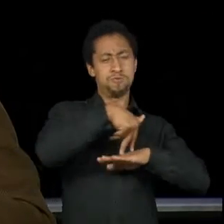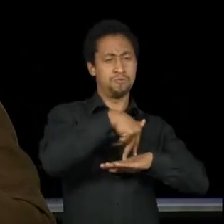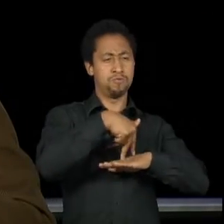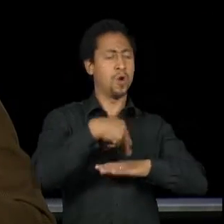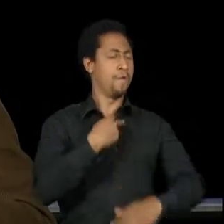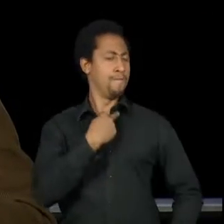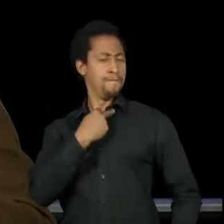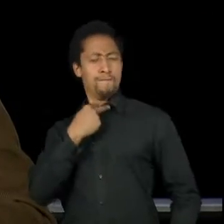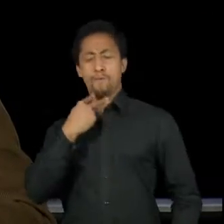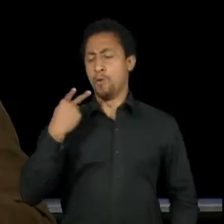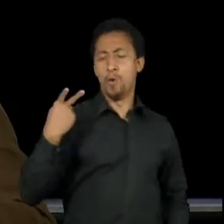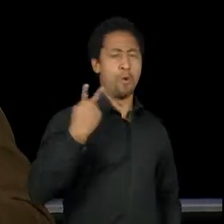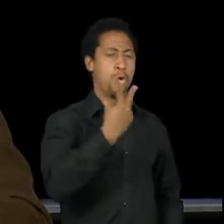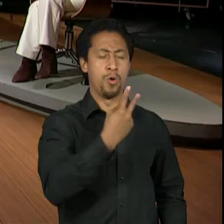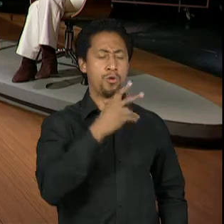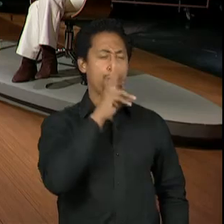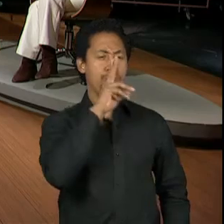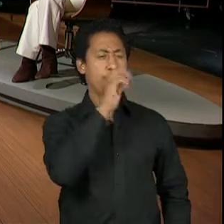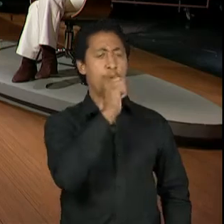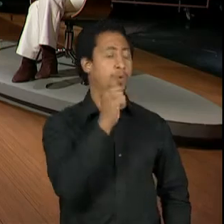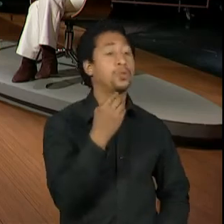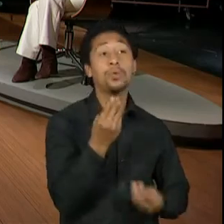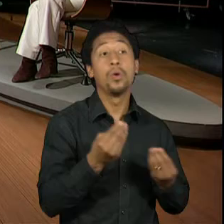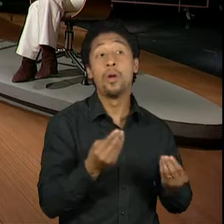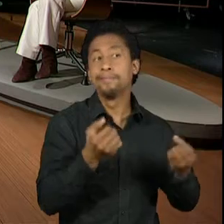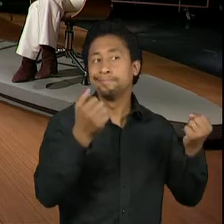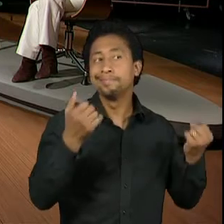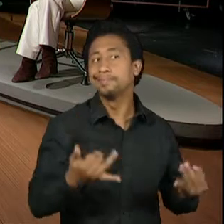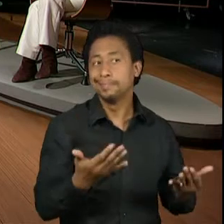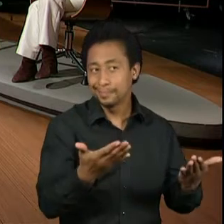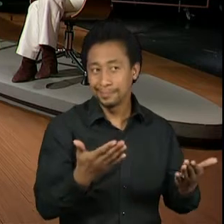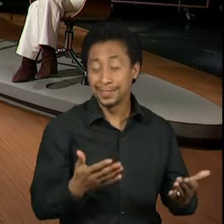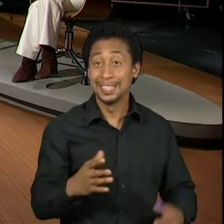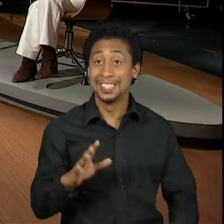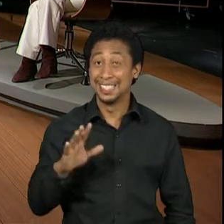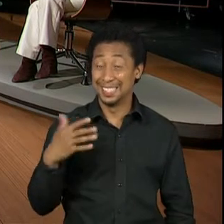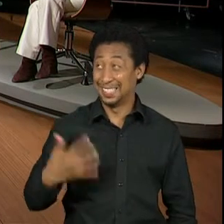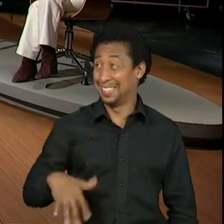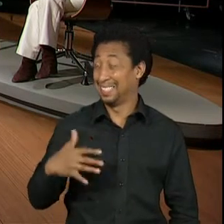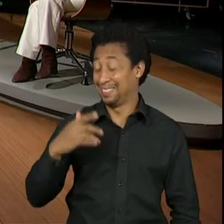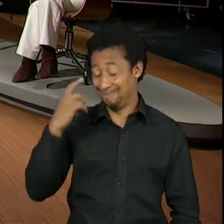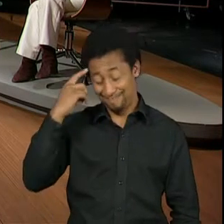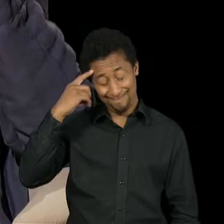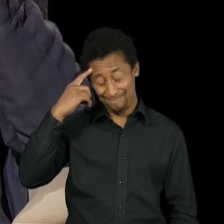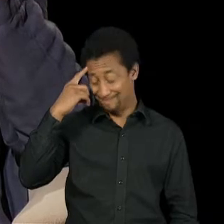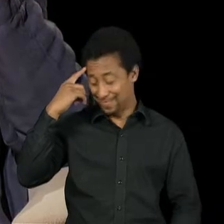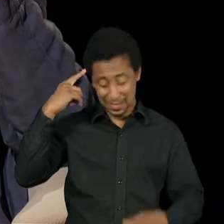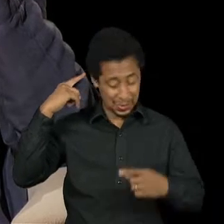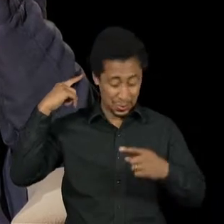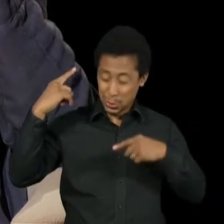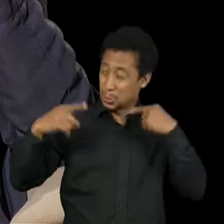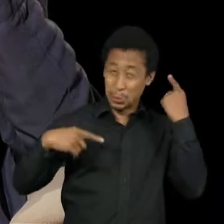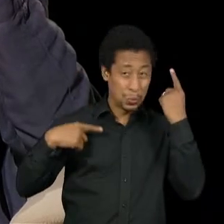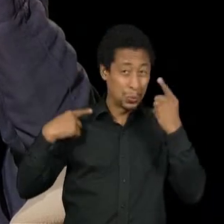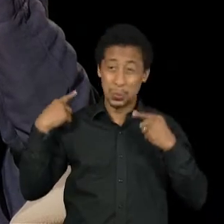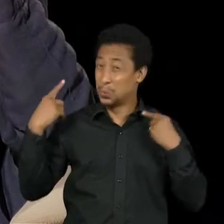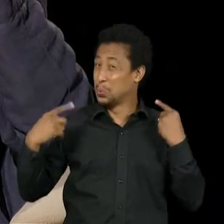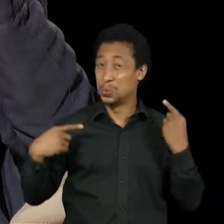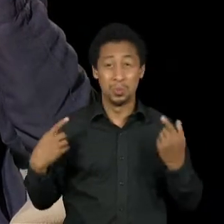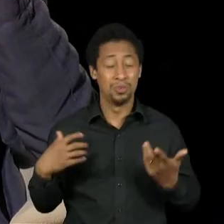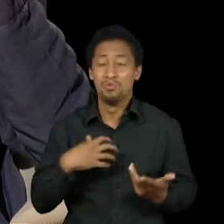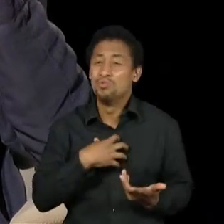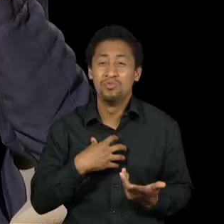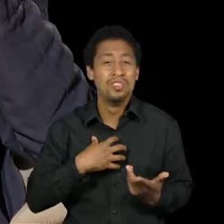rigorosamente marcada. Como é que foi isso? É, foi uma loucura. Foi uma coisa totalmente diferente. Eu